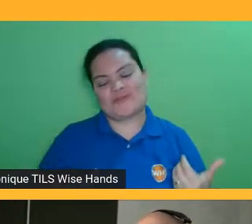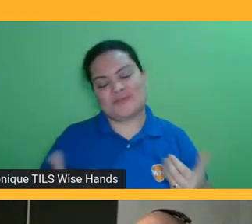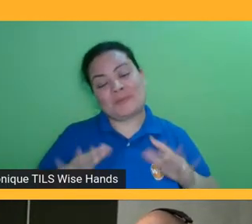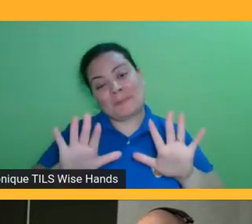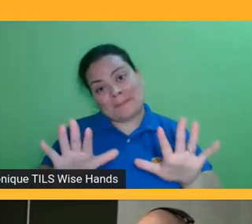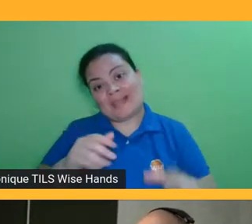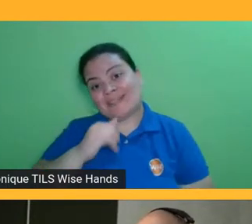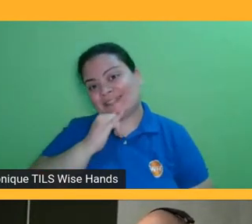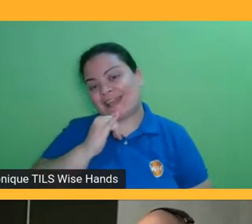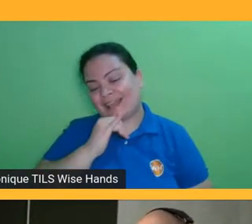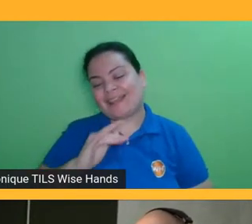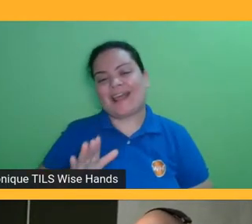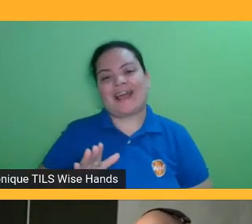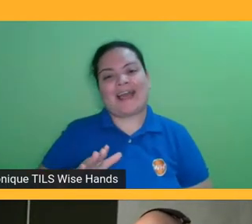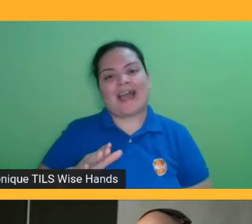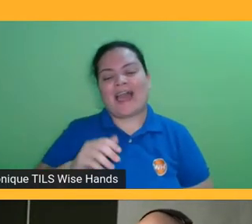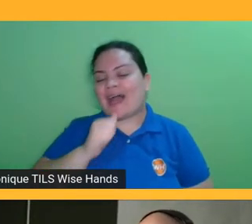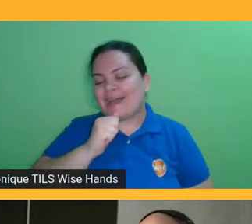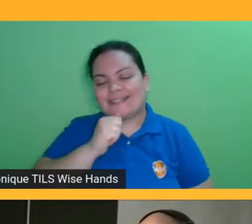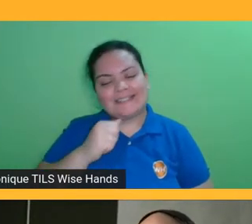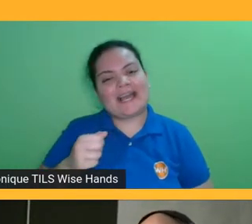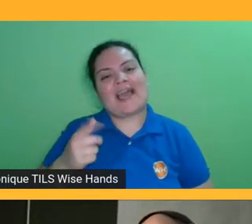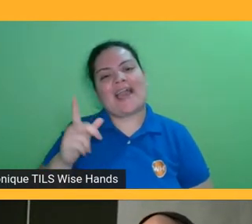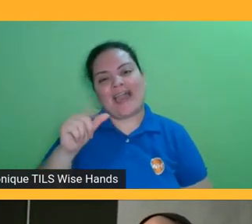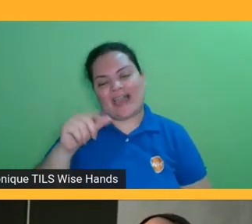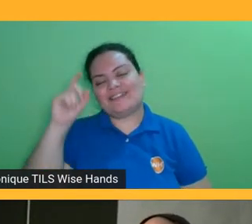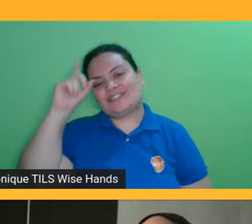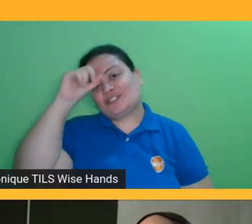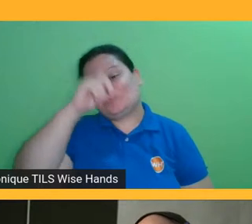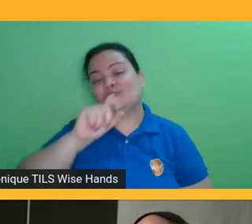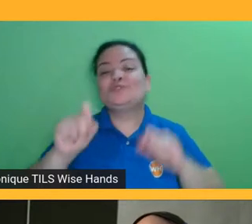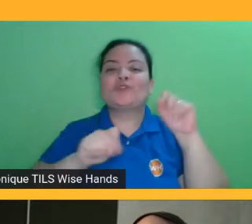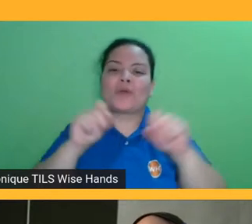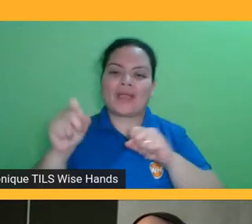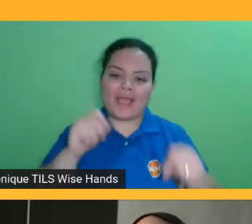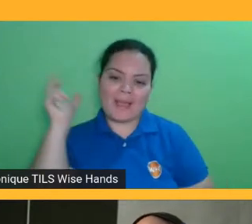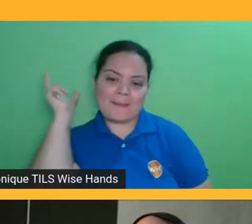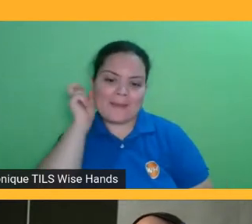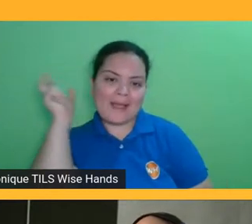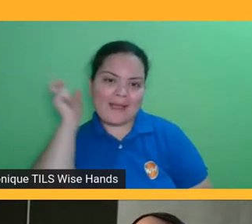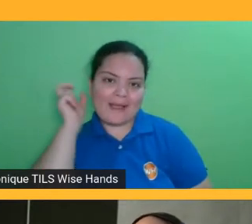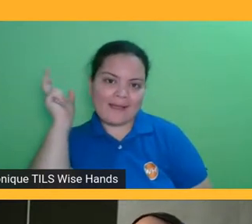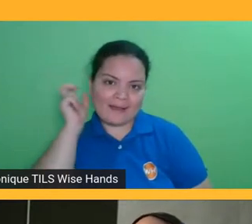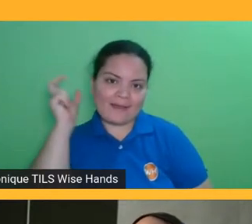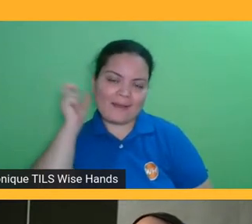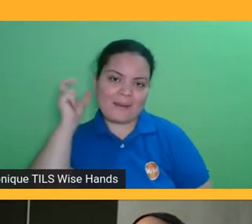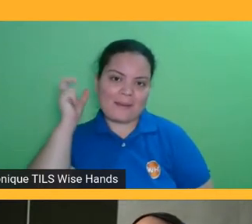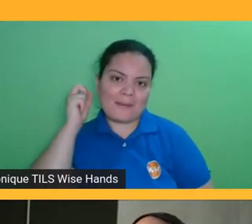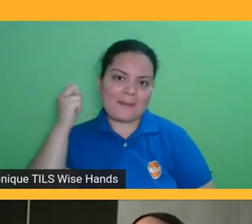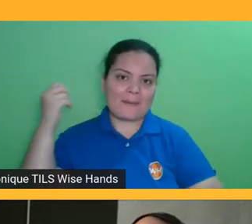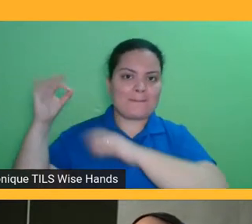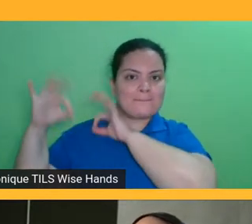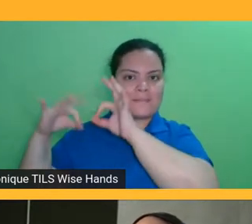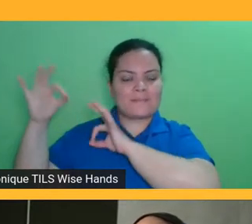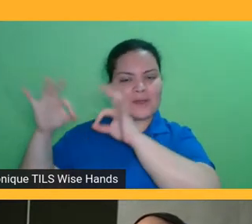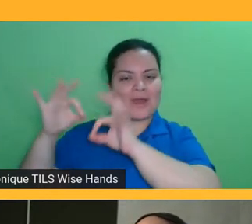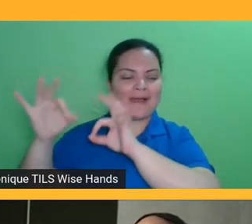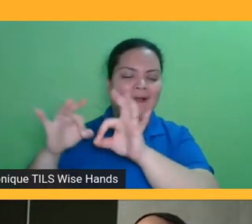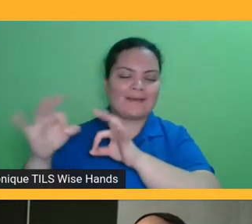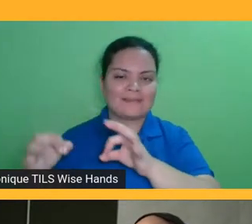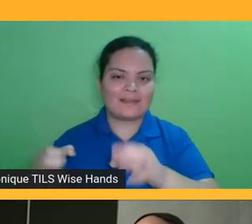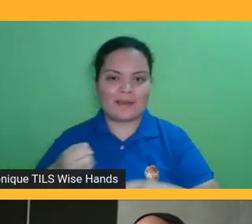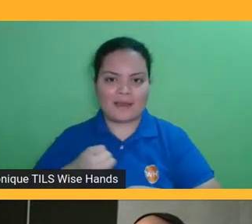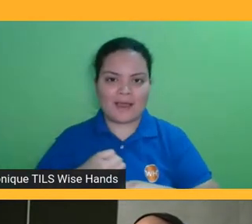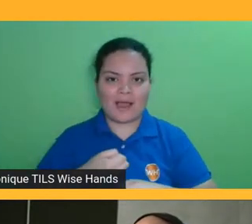muita dificuldade na produção, então eu comentei aqui que a gente tem quatro mil ebooks, seis mil livros impressos, a gente tem